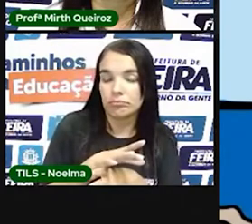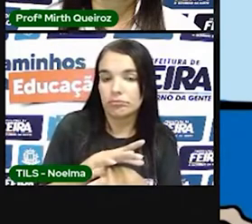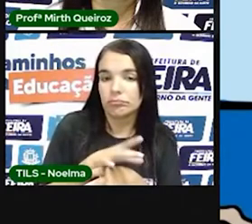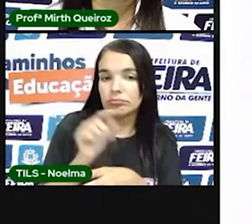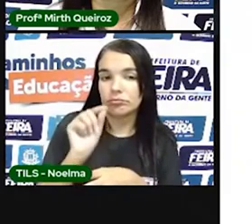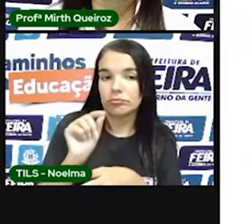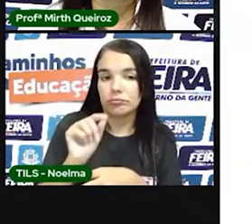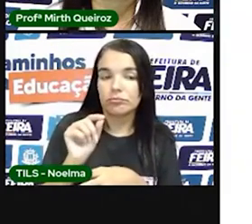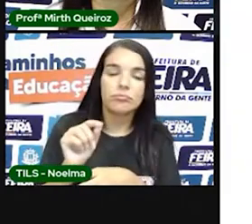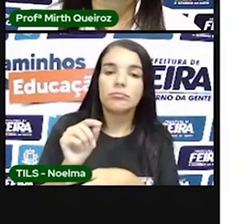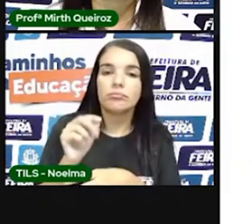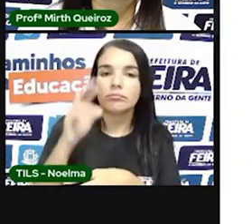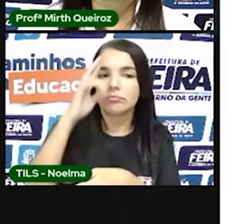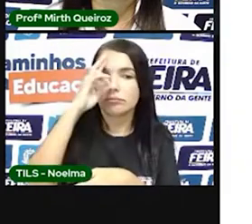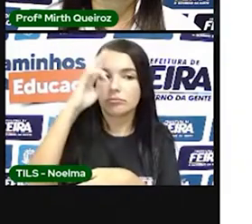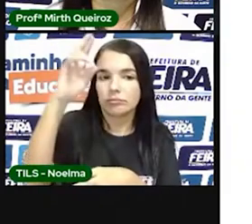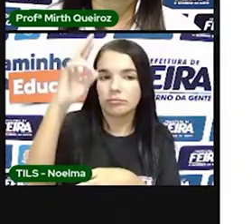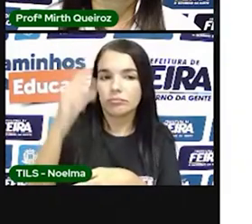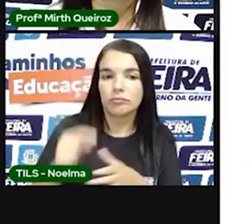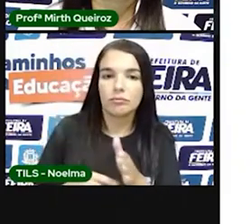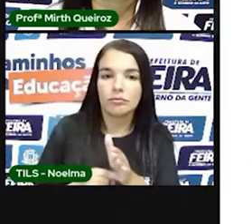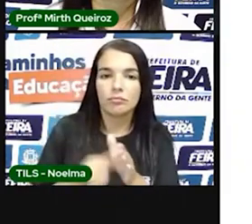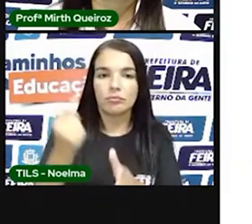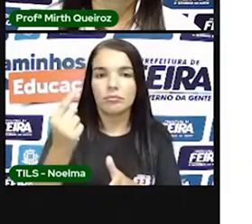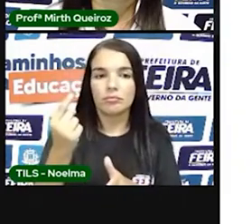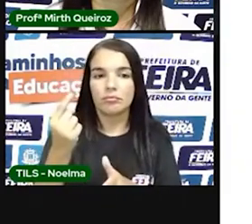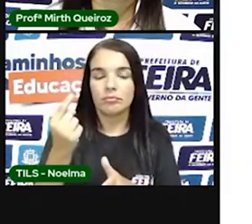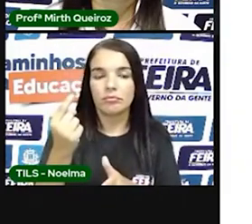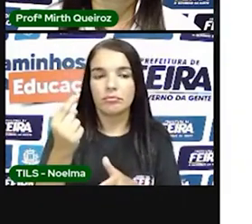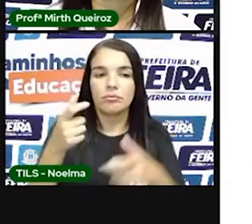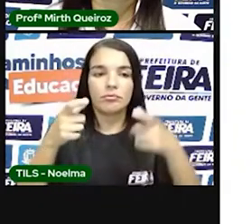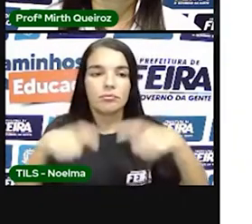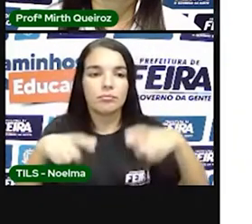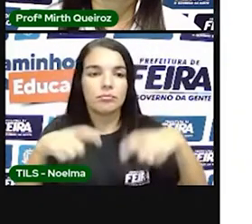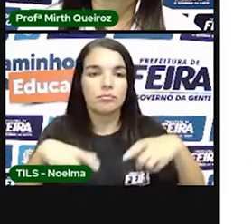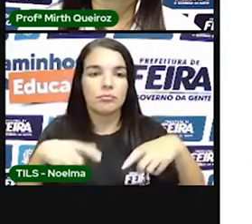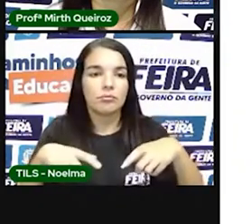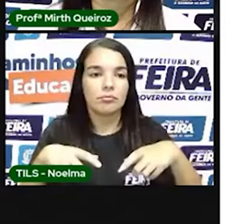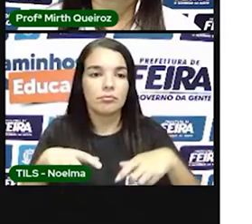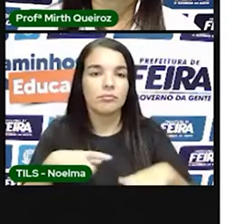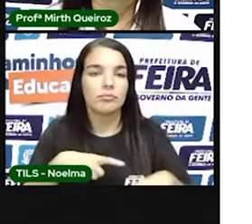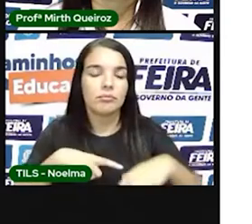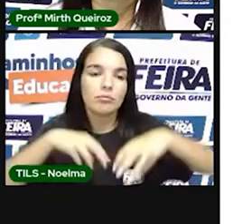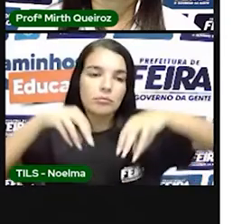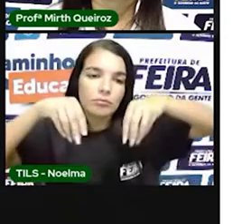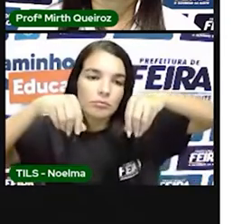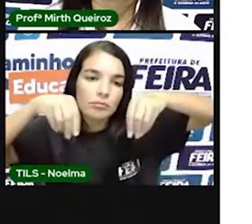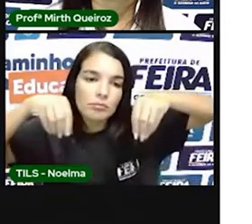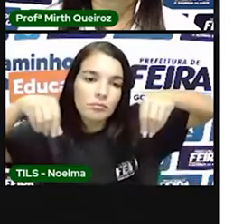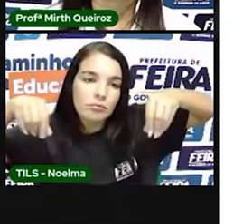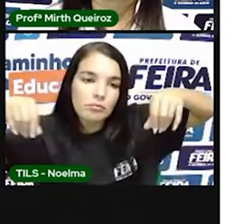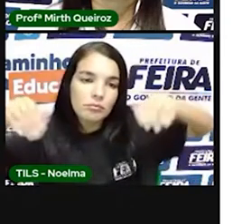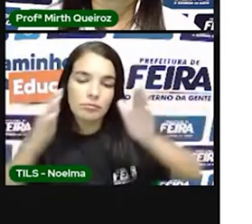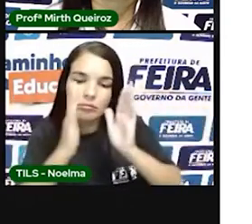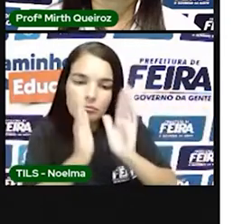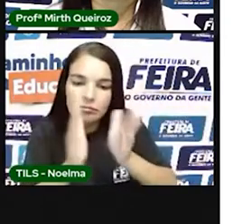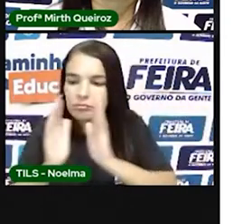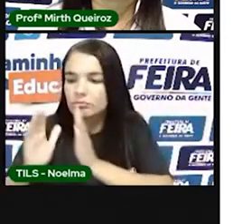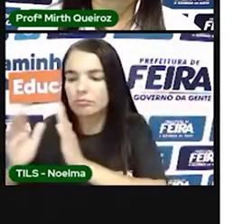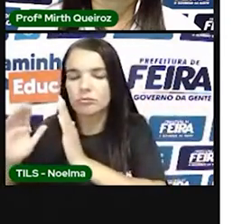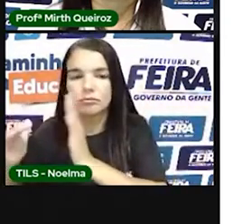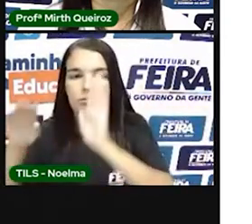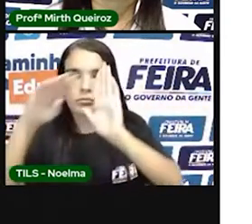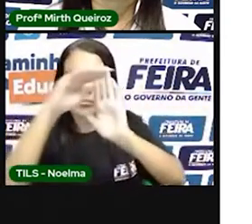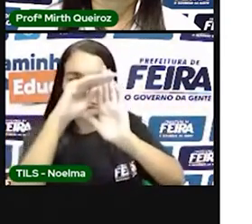ainda fundava a primeira vida do Brasil, em São Vicente, e divide a colônia em faixas de terras chamadas de capitanias hereditárias. De